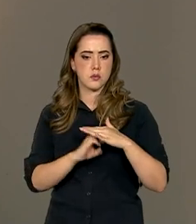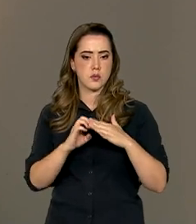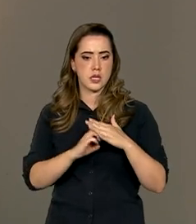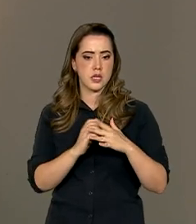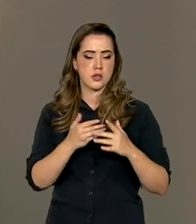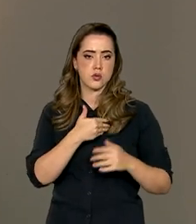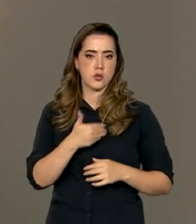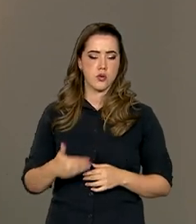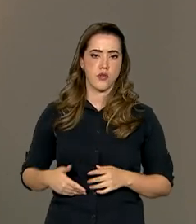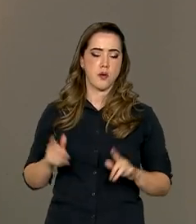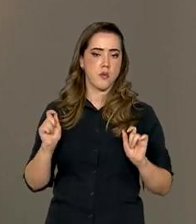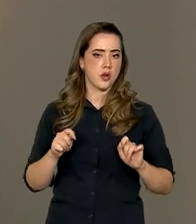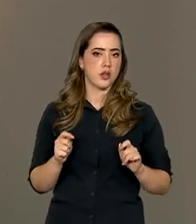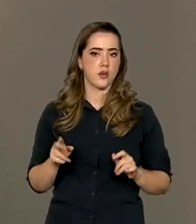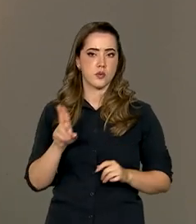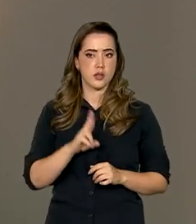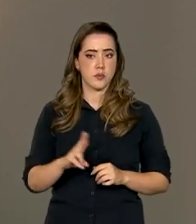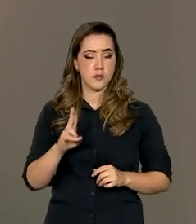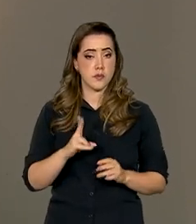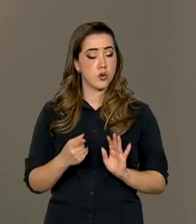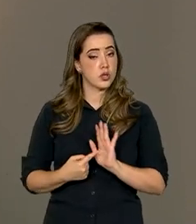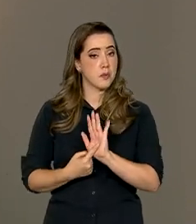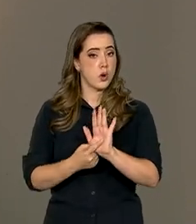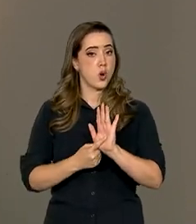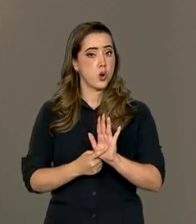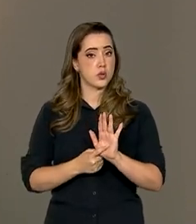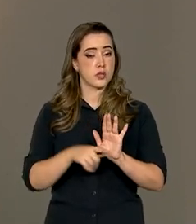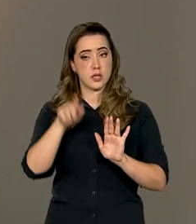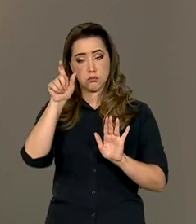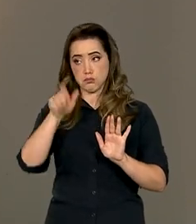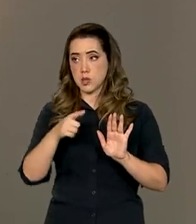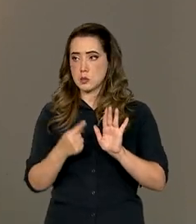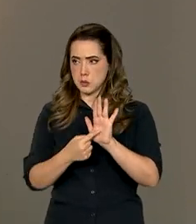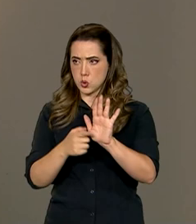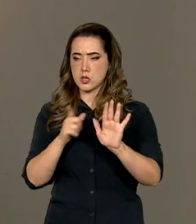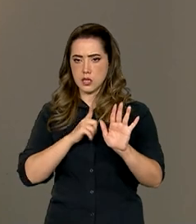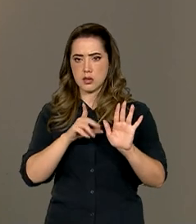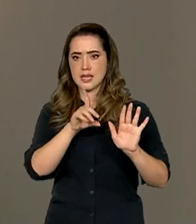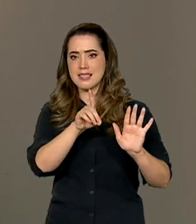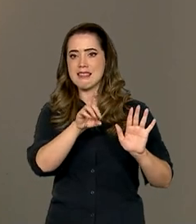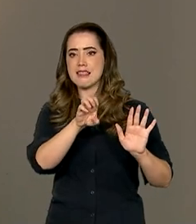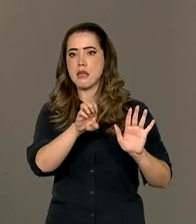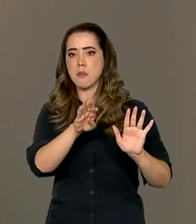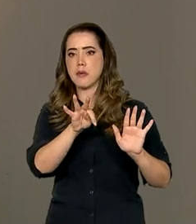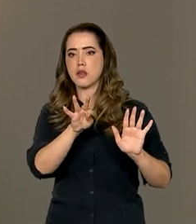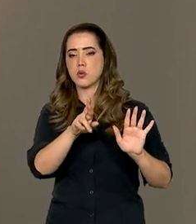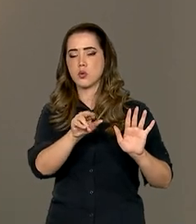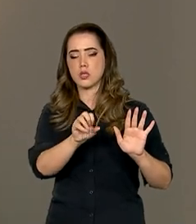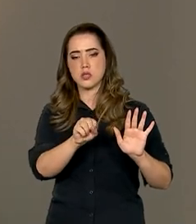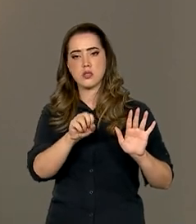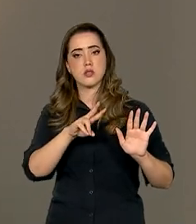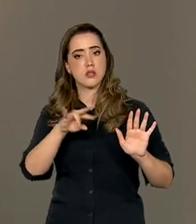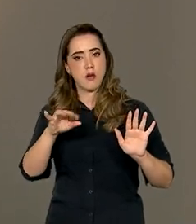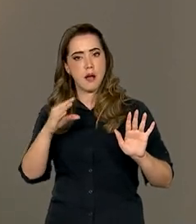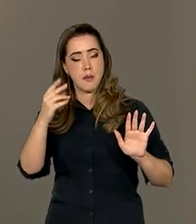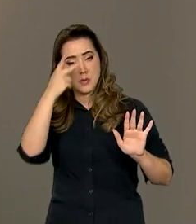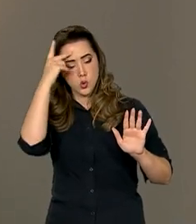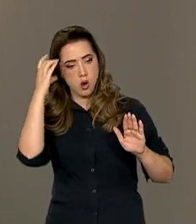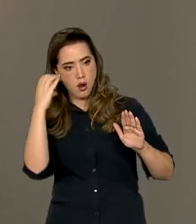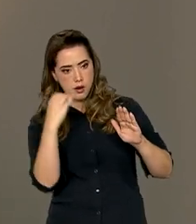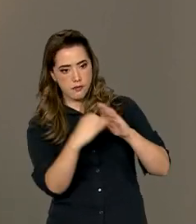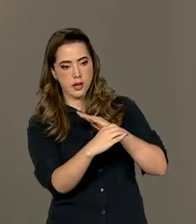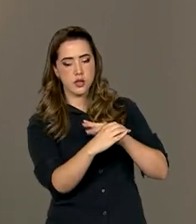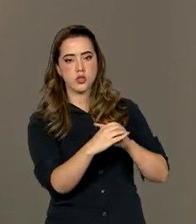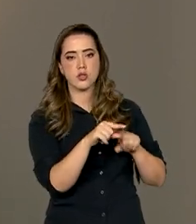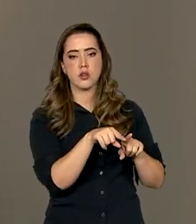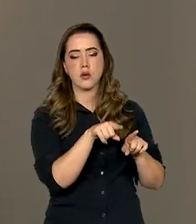fazer, onde ela coloca no mercado e as pessoas investem. Então, elas recebem mais juros, porque, geralmente,